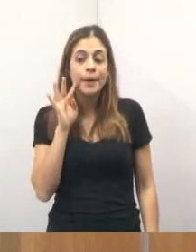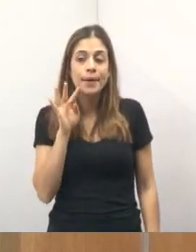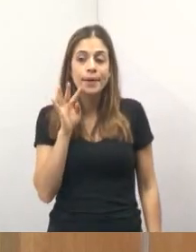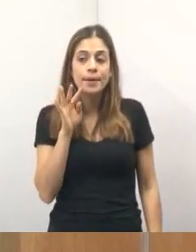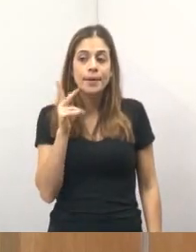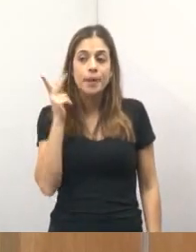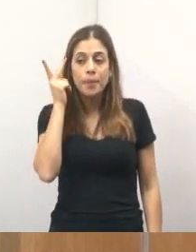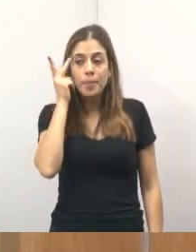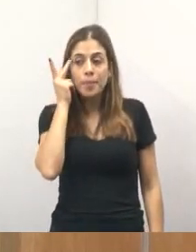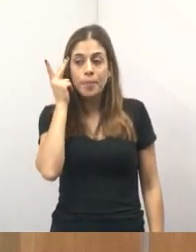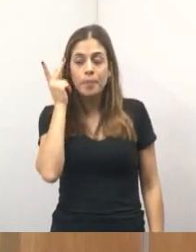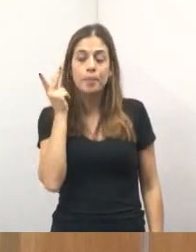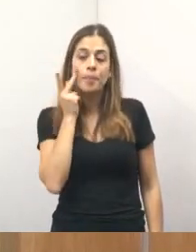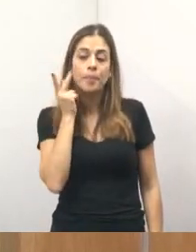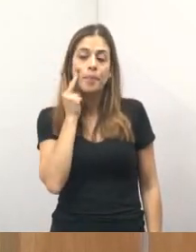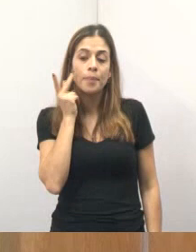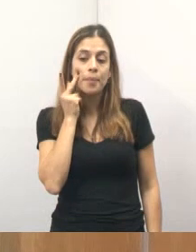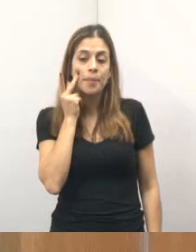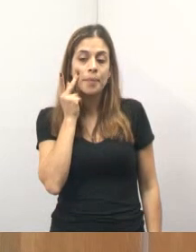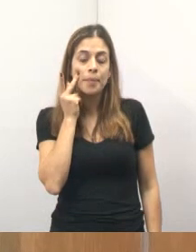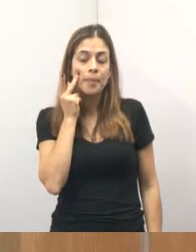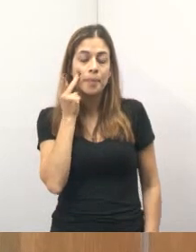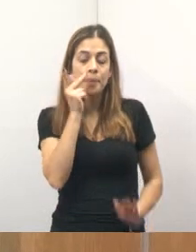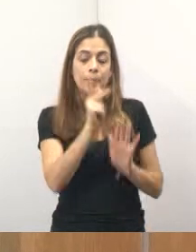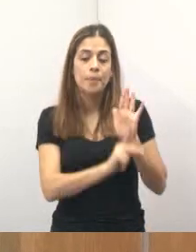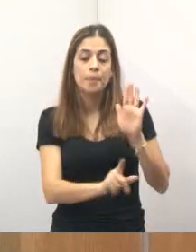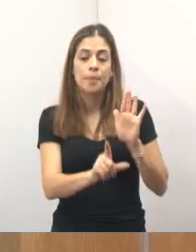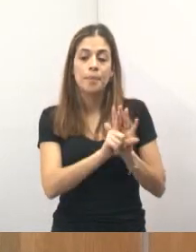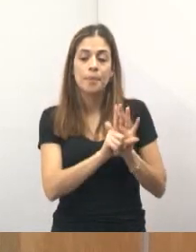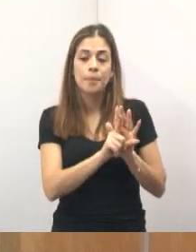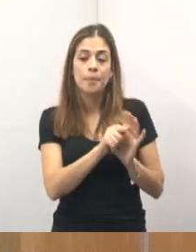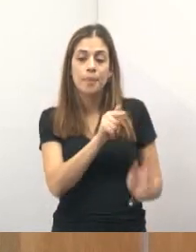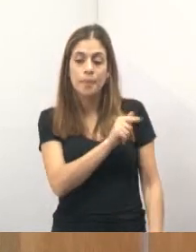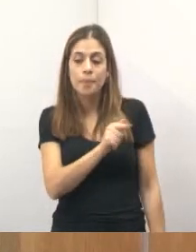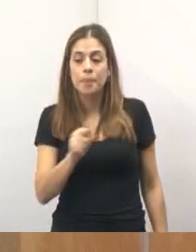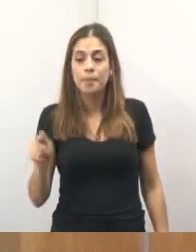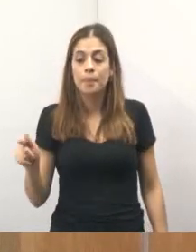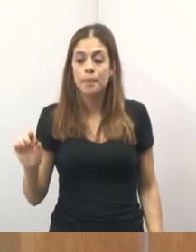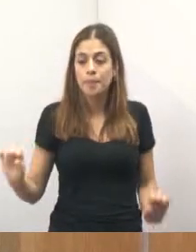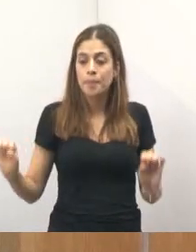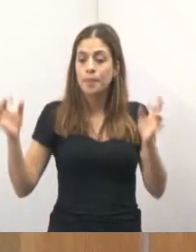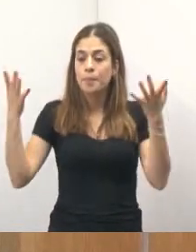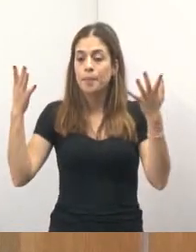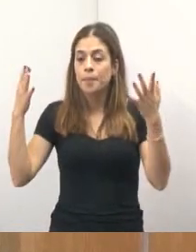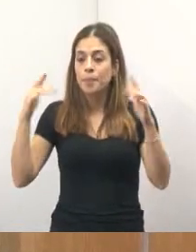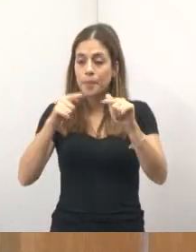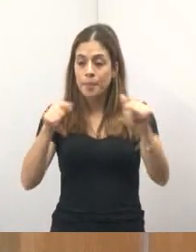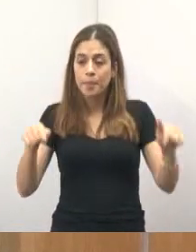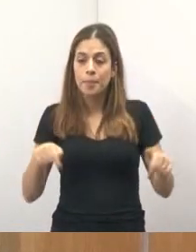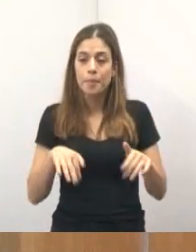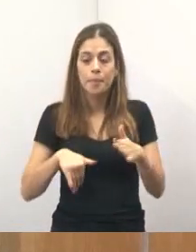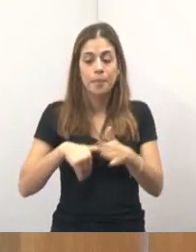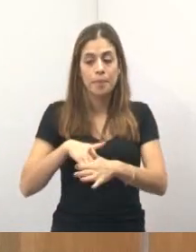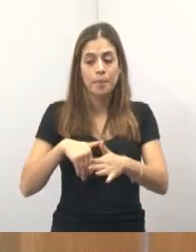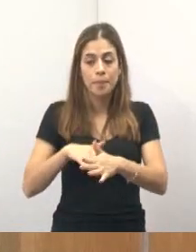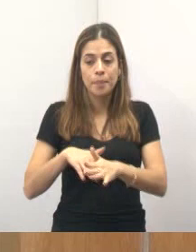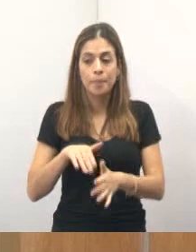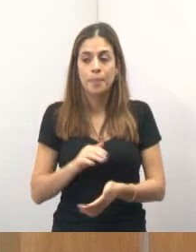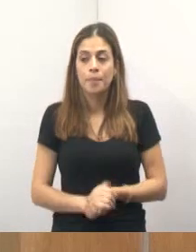de lei, Paulinho dos Condutores, que fala sobre a semana de comemoração do futebol amador em categorias de base.